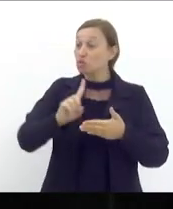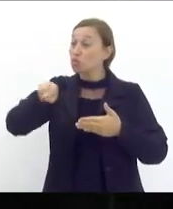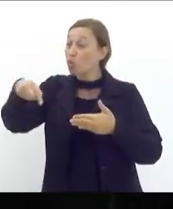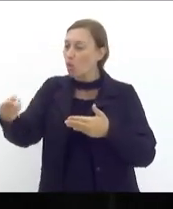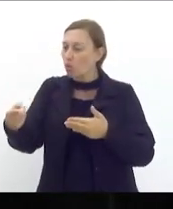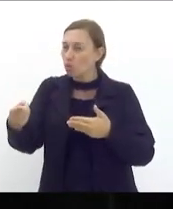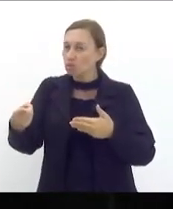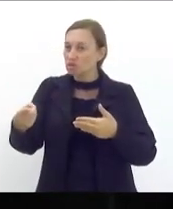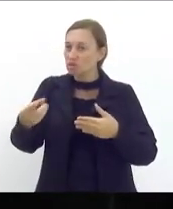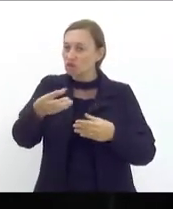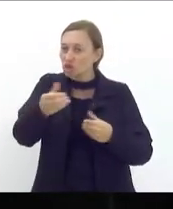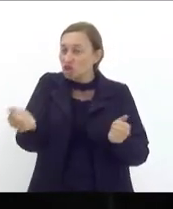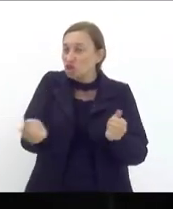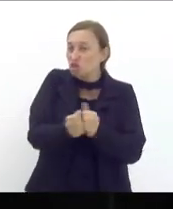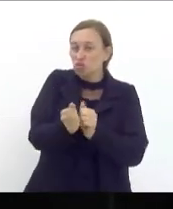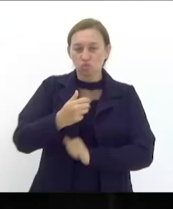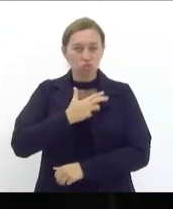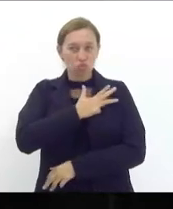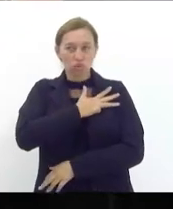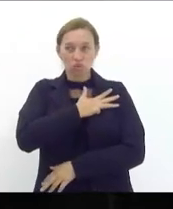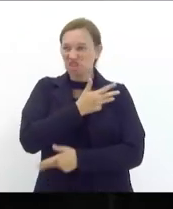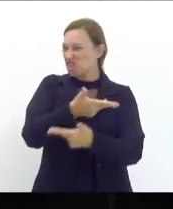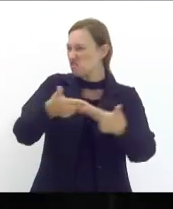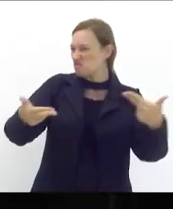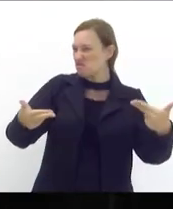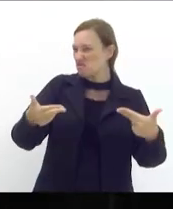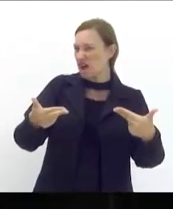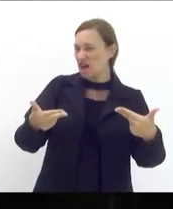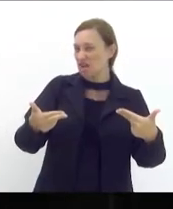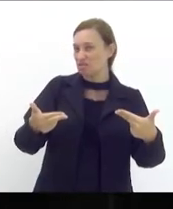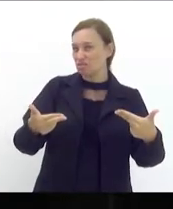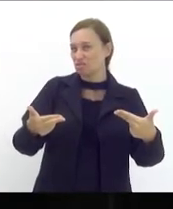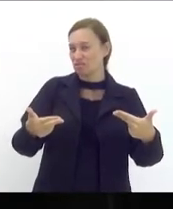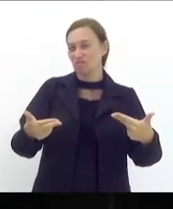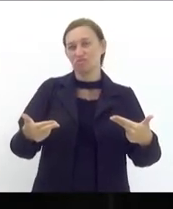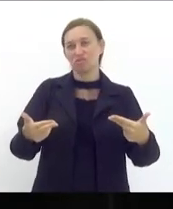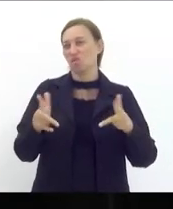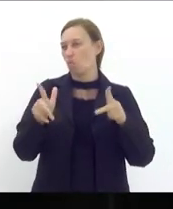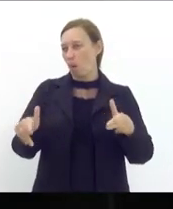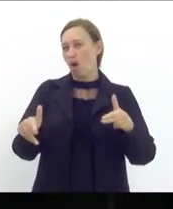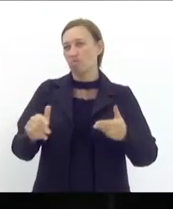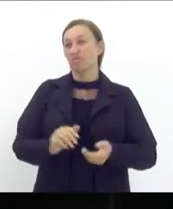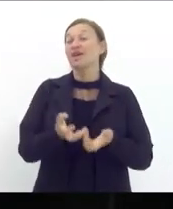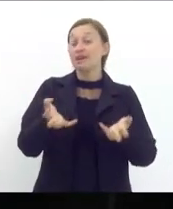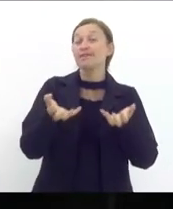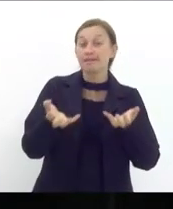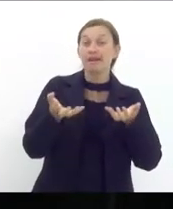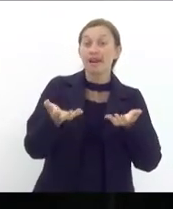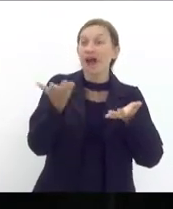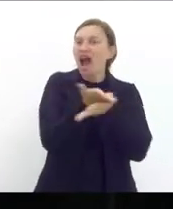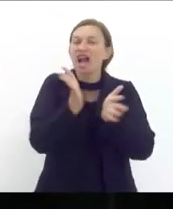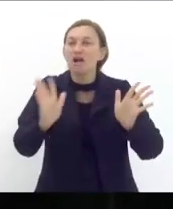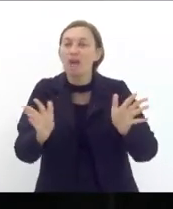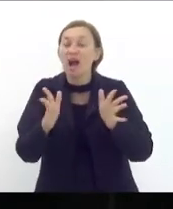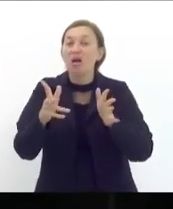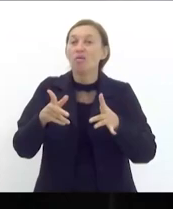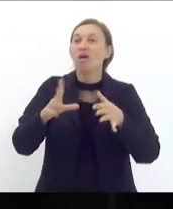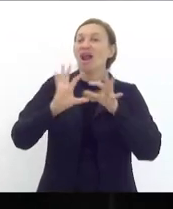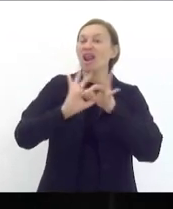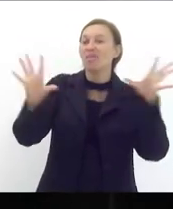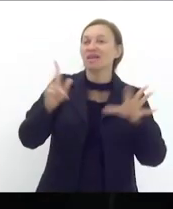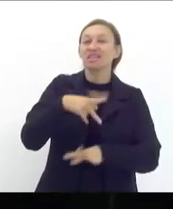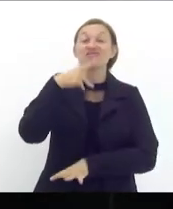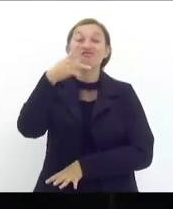entorno do Lula nós temos ali vários tiranetes que querem acabar com a liberdade de